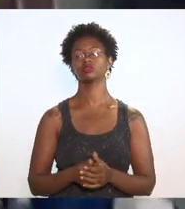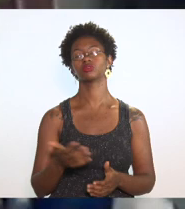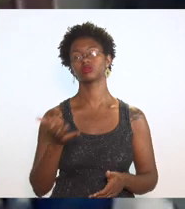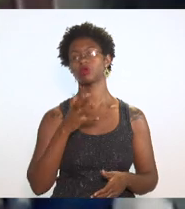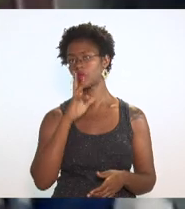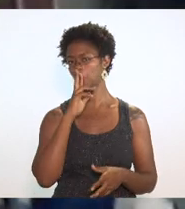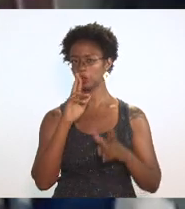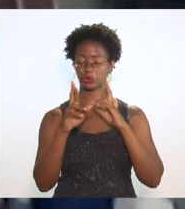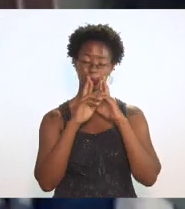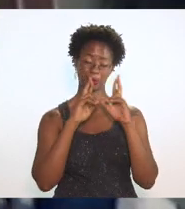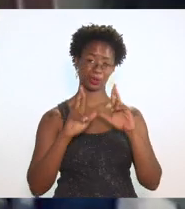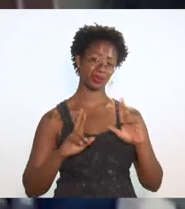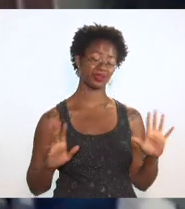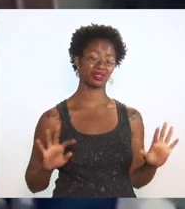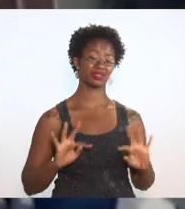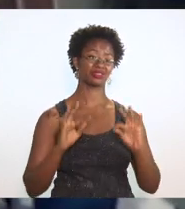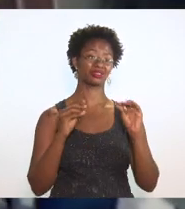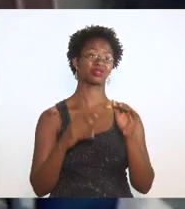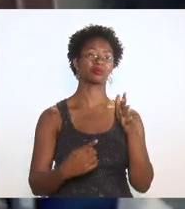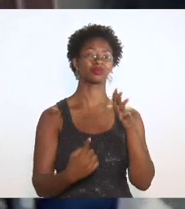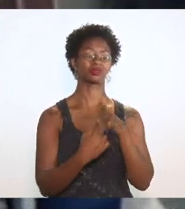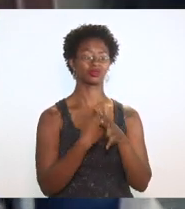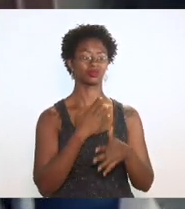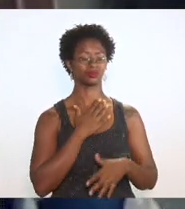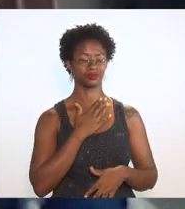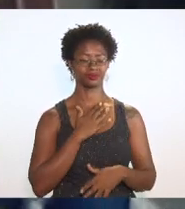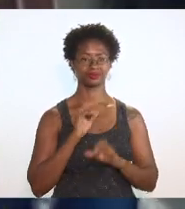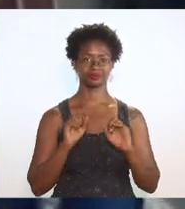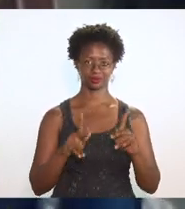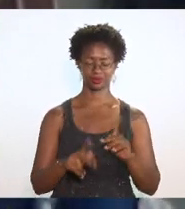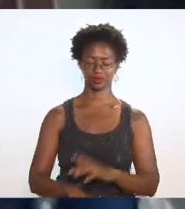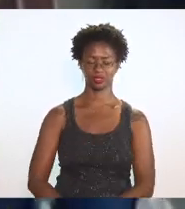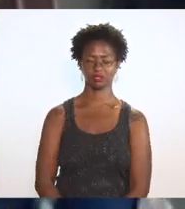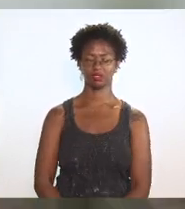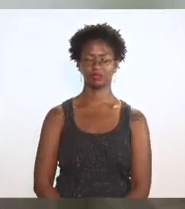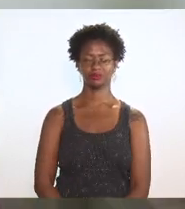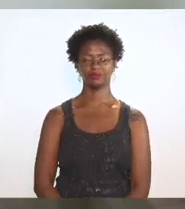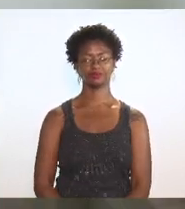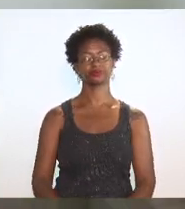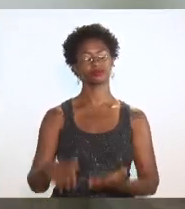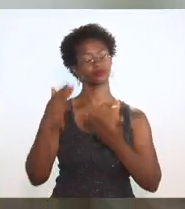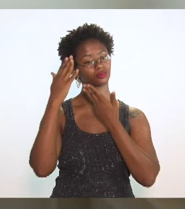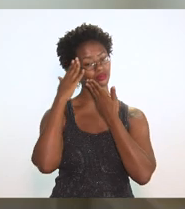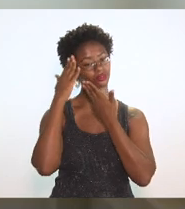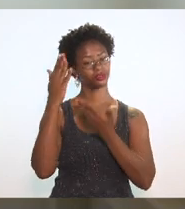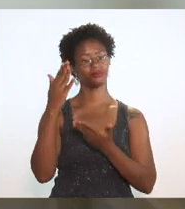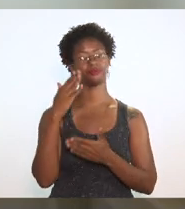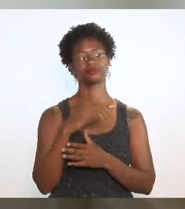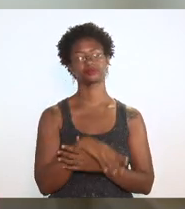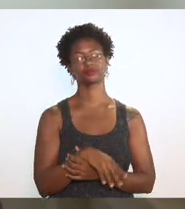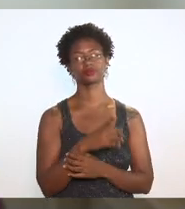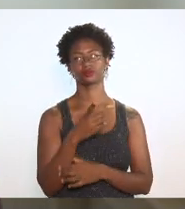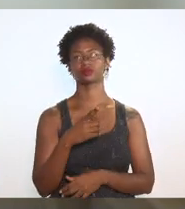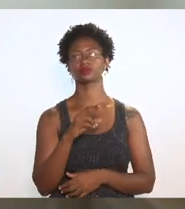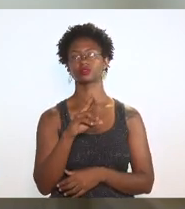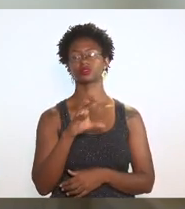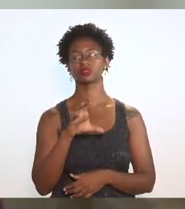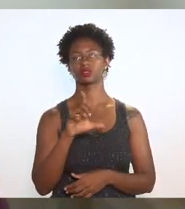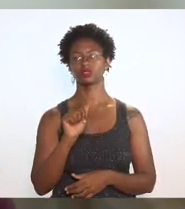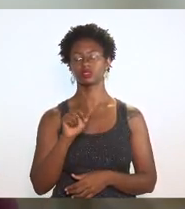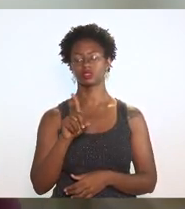respondido a pergunta que foi encaminhada no ofício obrigado obrigado doutora Cláudia